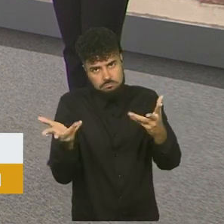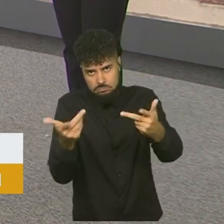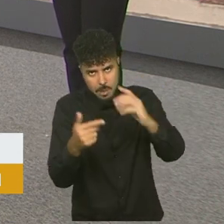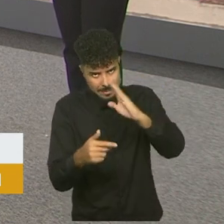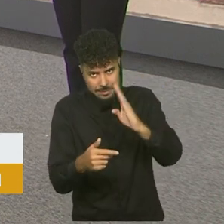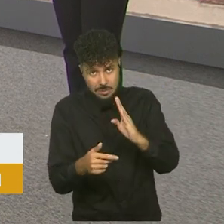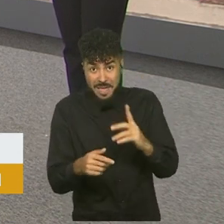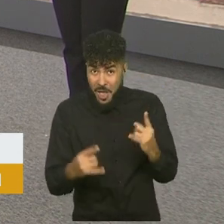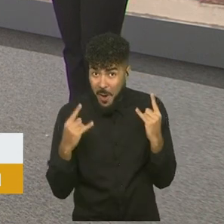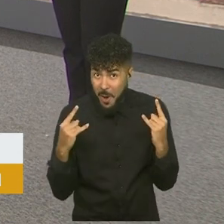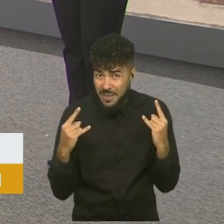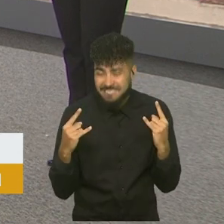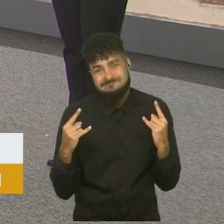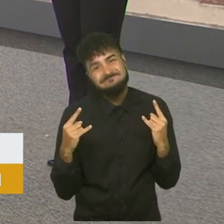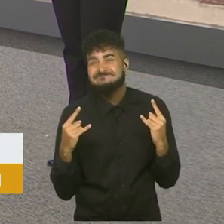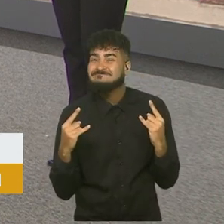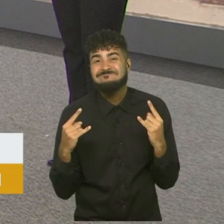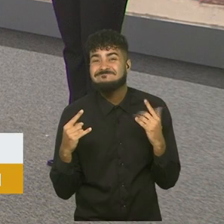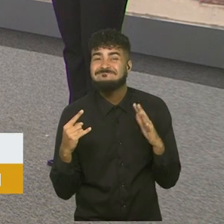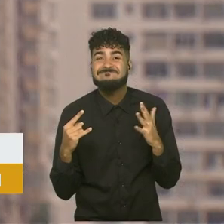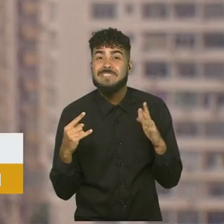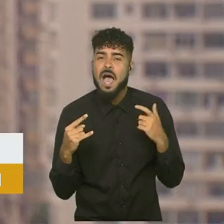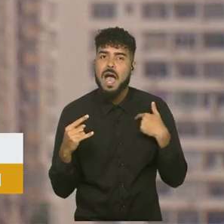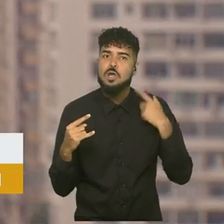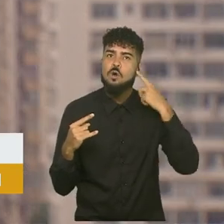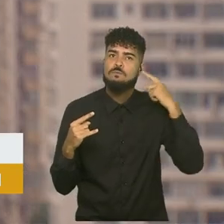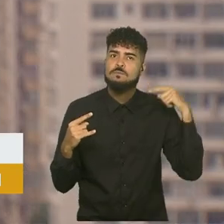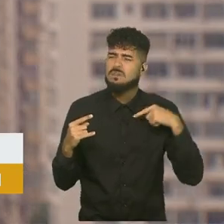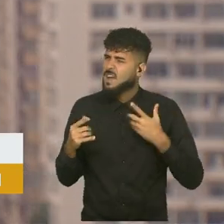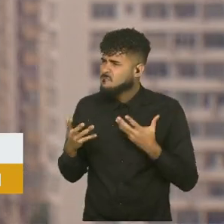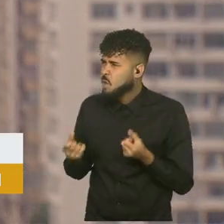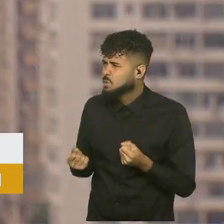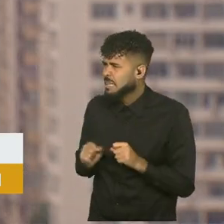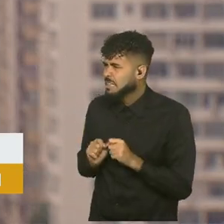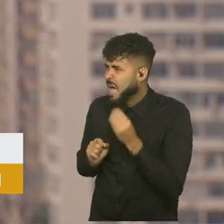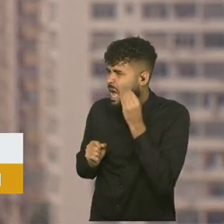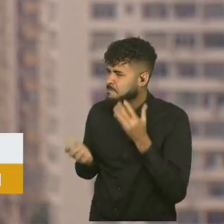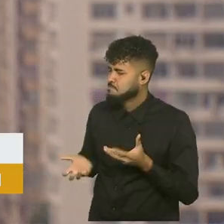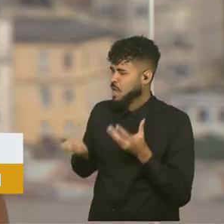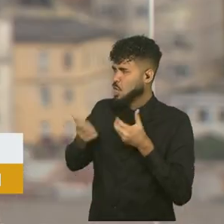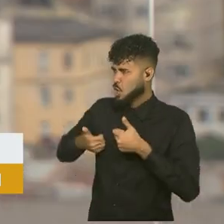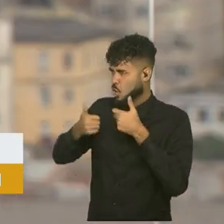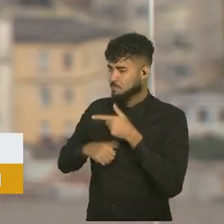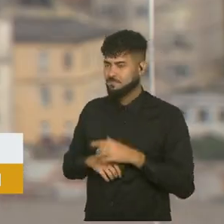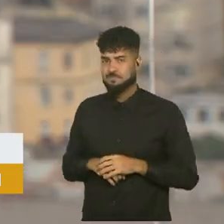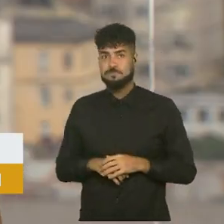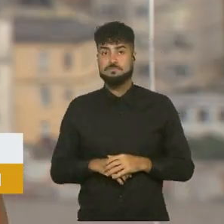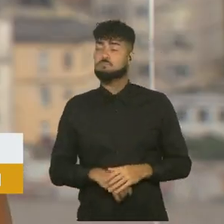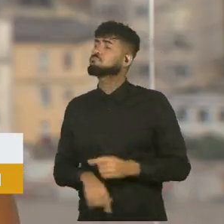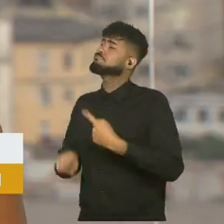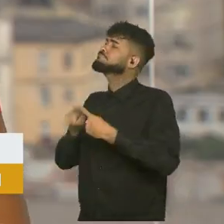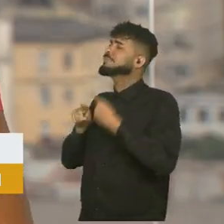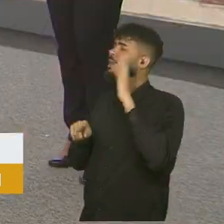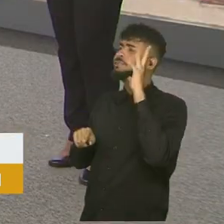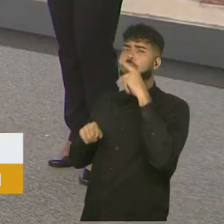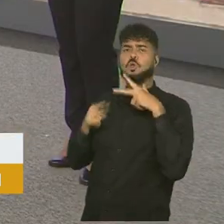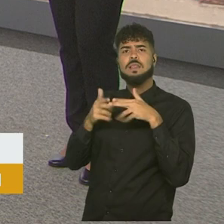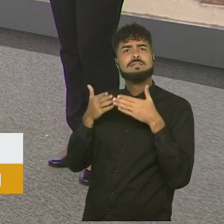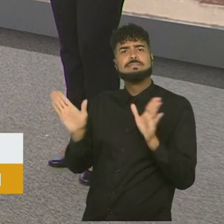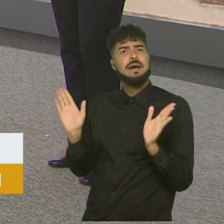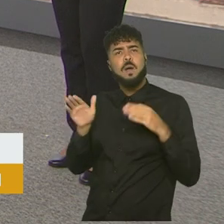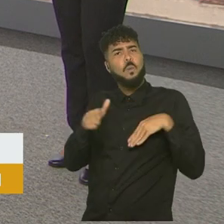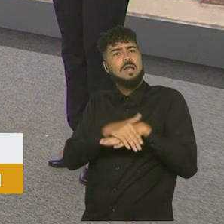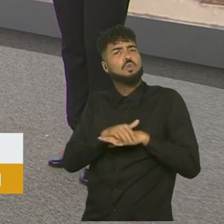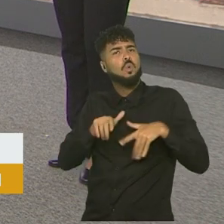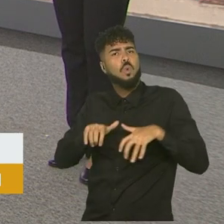Mas de rock é mais ou menos. Então, falei, pô, vamos tentar levantar isso aí, tornar melhor. Sim. E por que ele demorou tanto para ser lançado? É